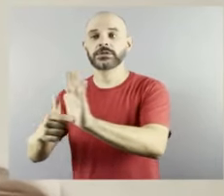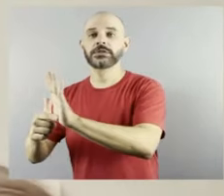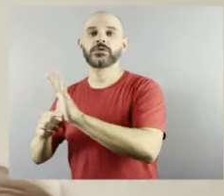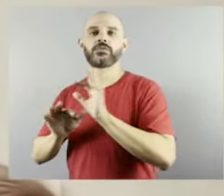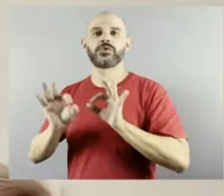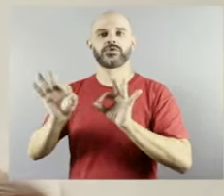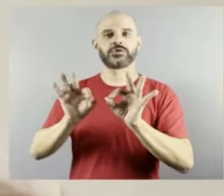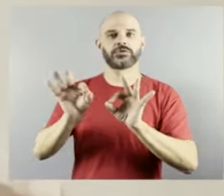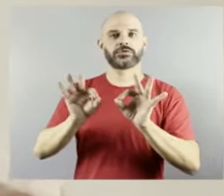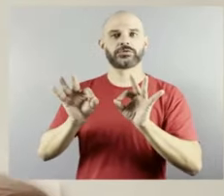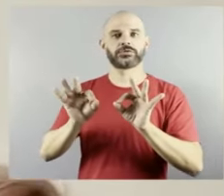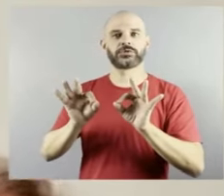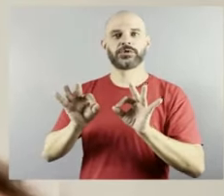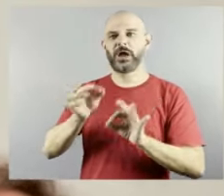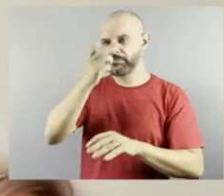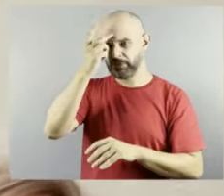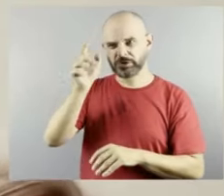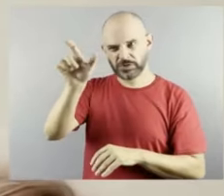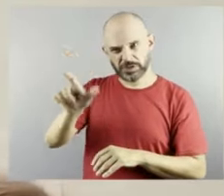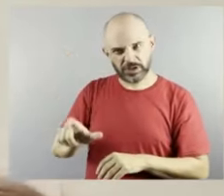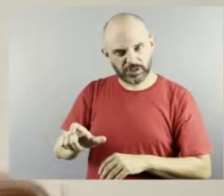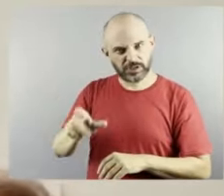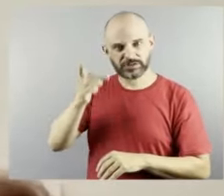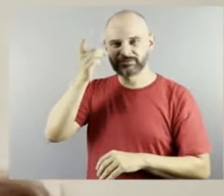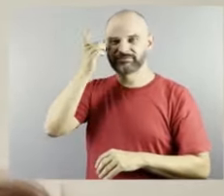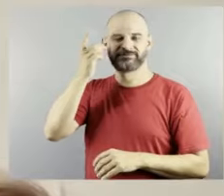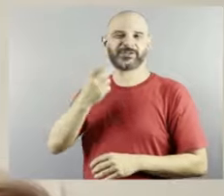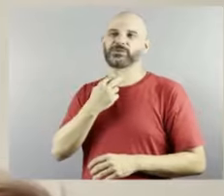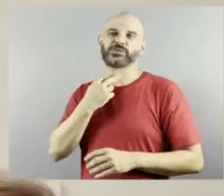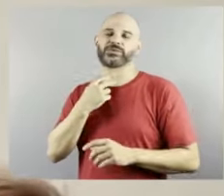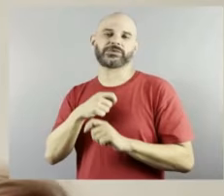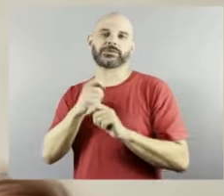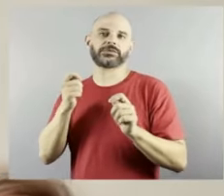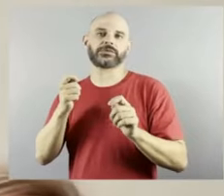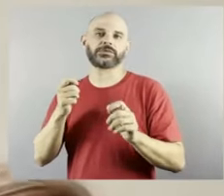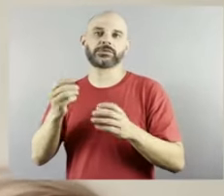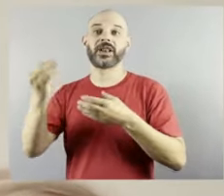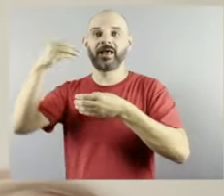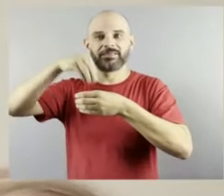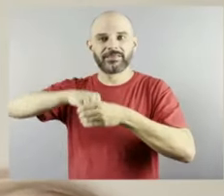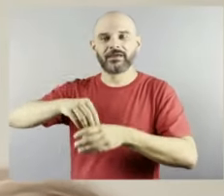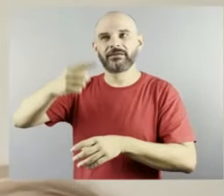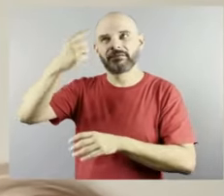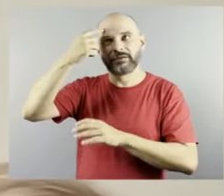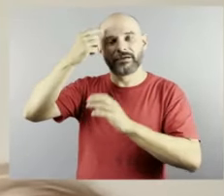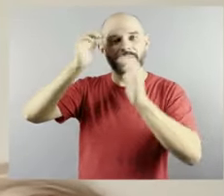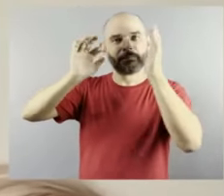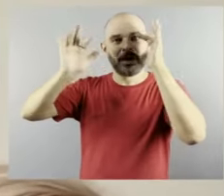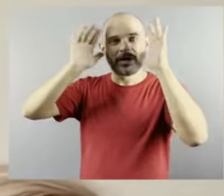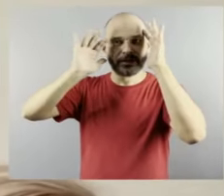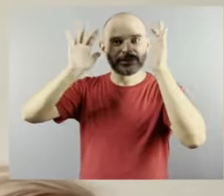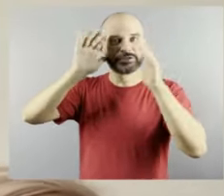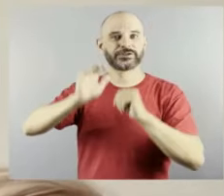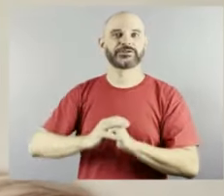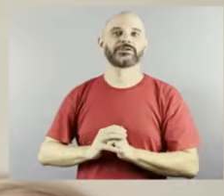vai fazer. Então, o que está dentro da mente da gente e que é um trabalho muito importante de se construir porque